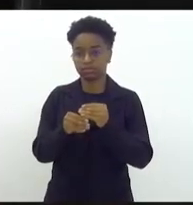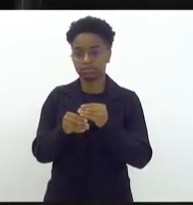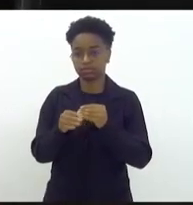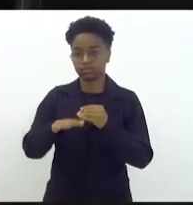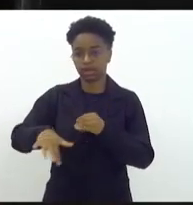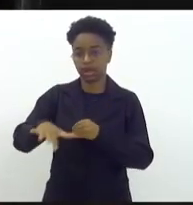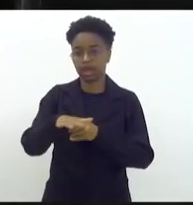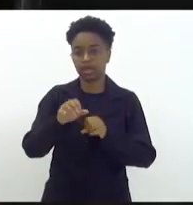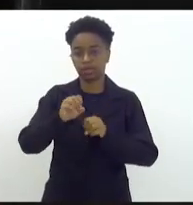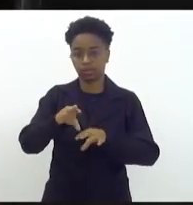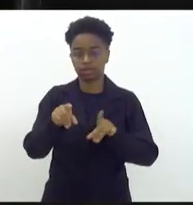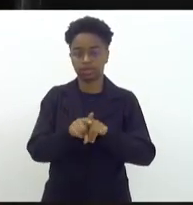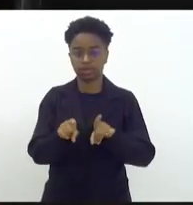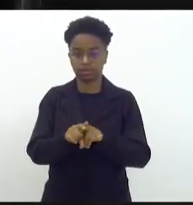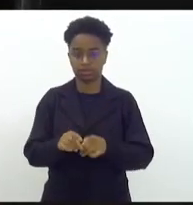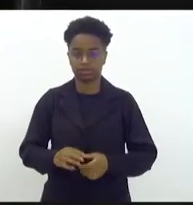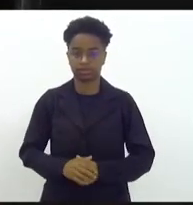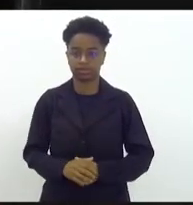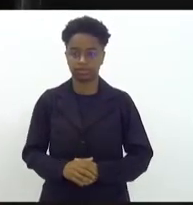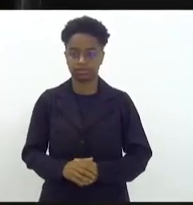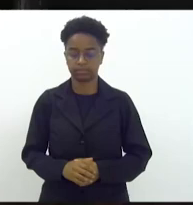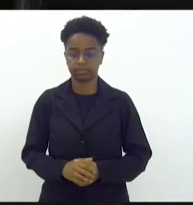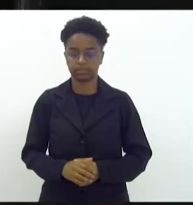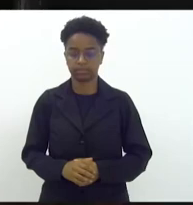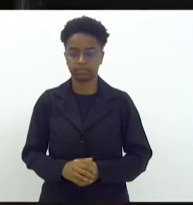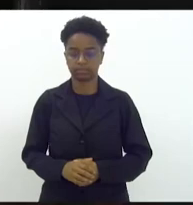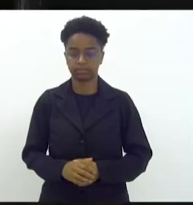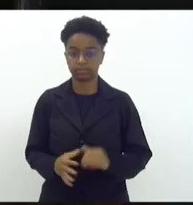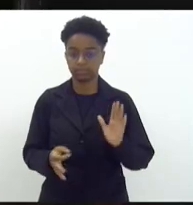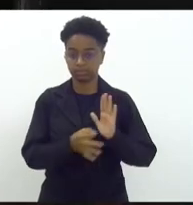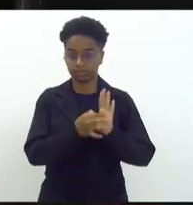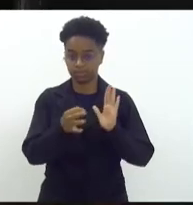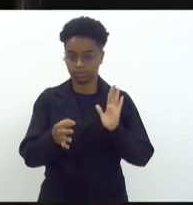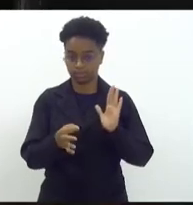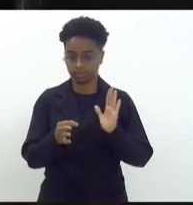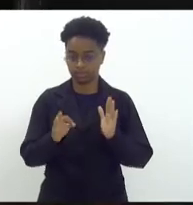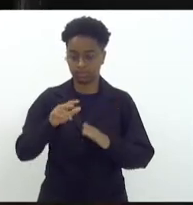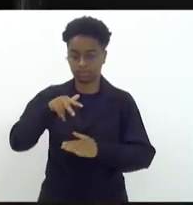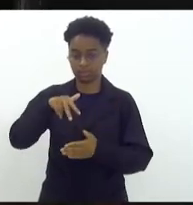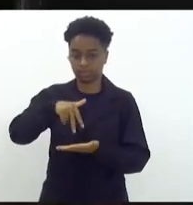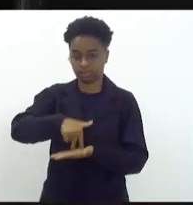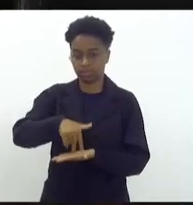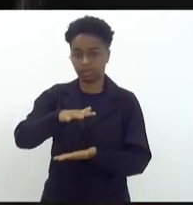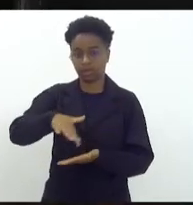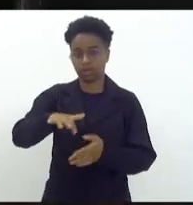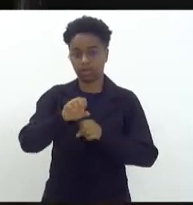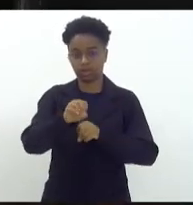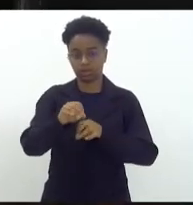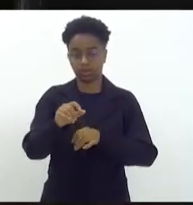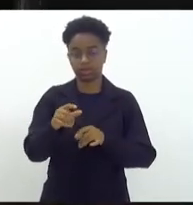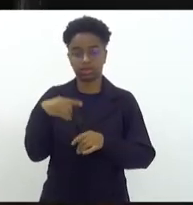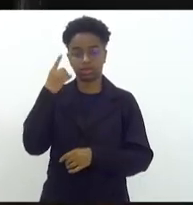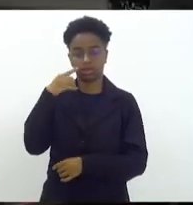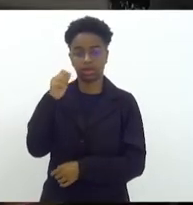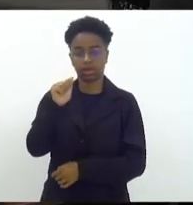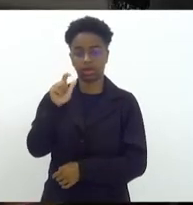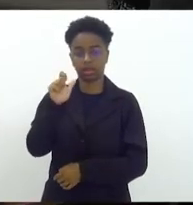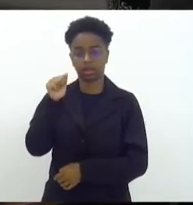educação também. para emitir parecer pela educação o deputado Alain Lopes.